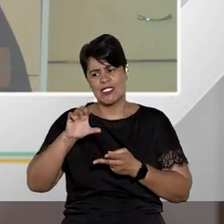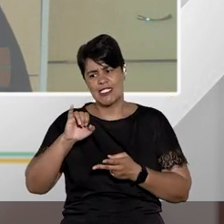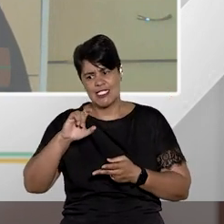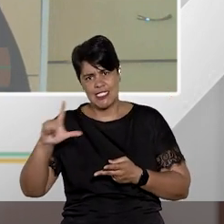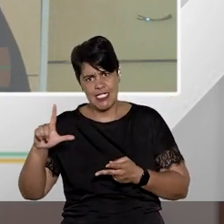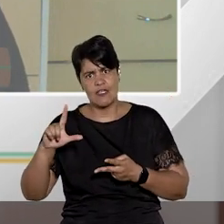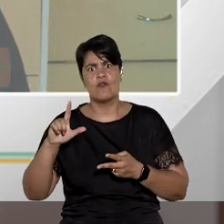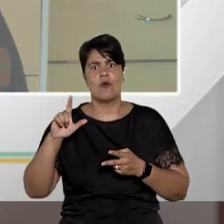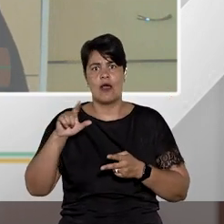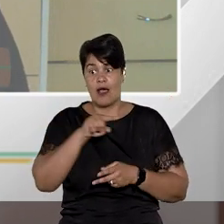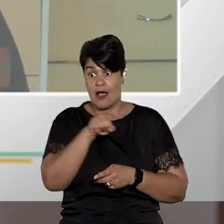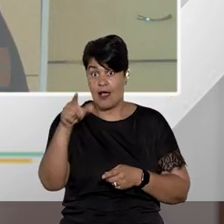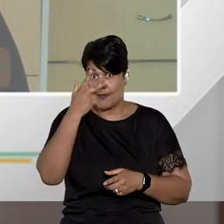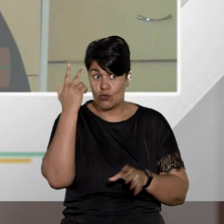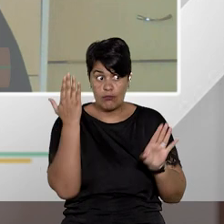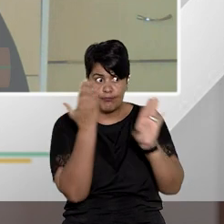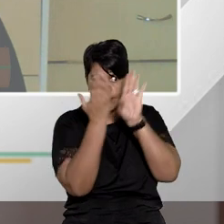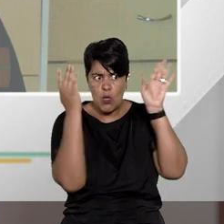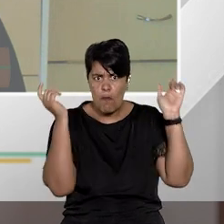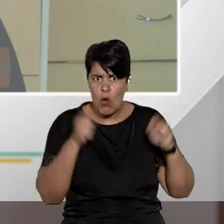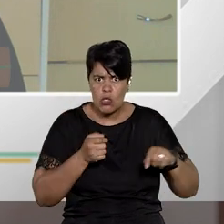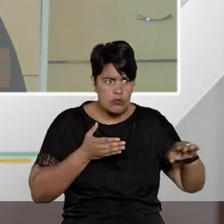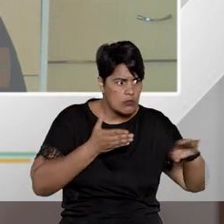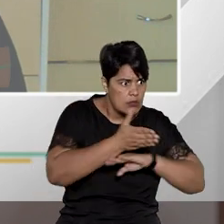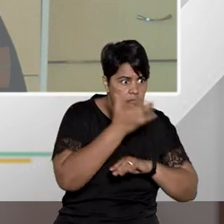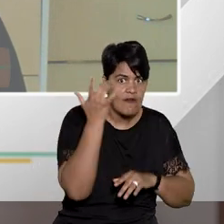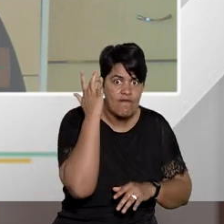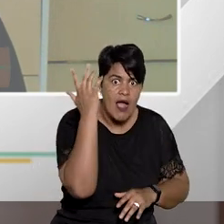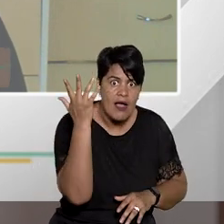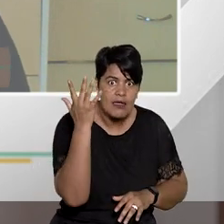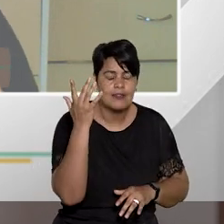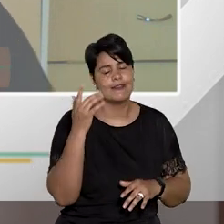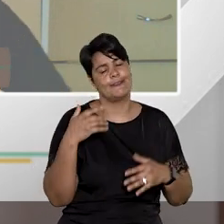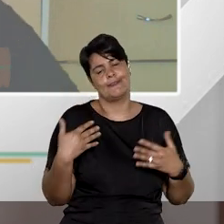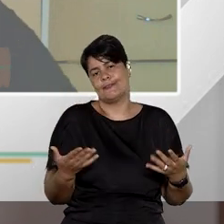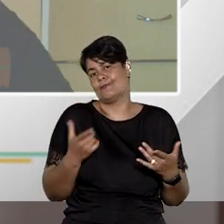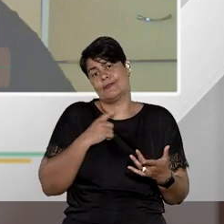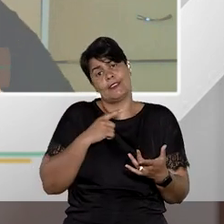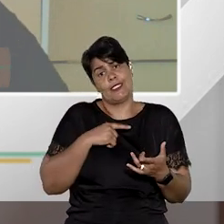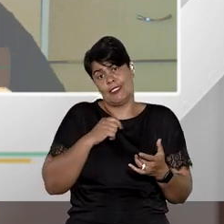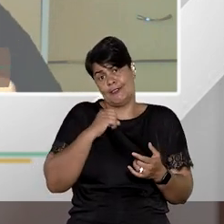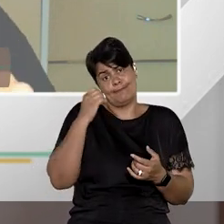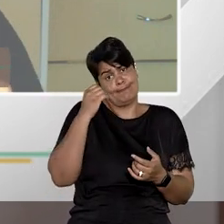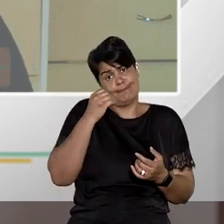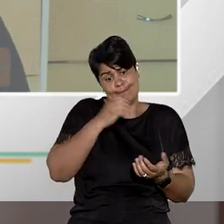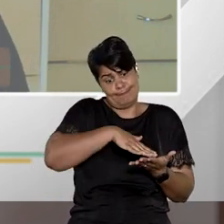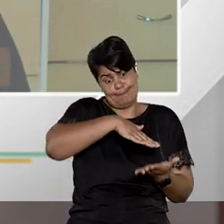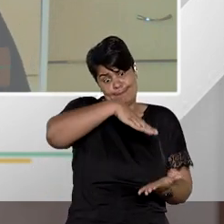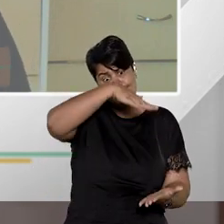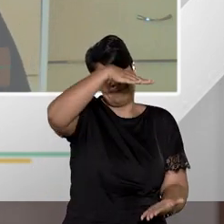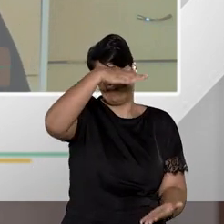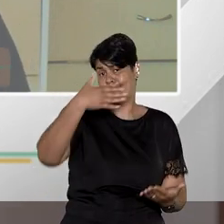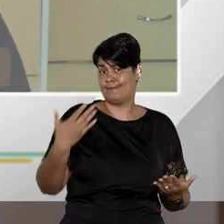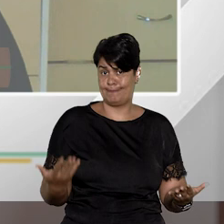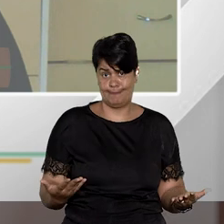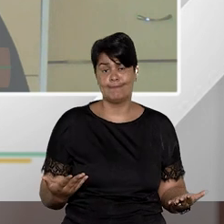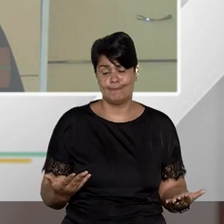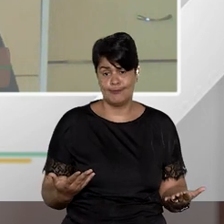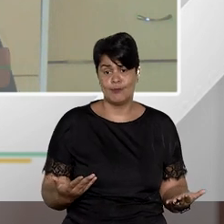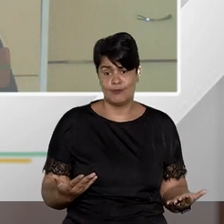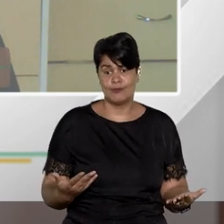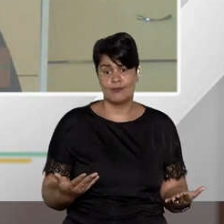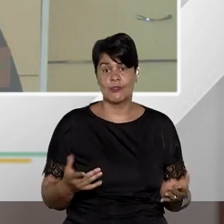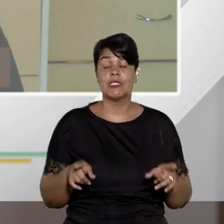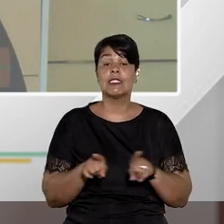acesso é muito mais fácil aos juizados a gente teve muitos abusos também até chegar mais ou menos numa normalidade